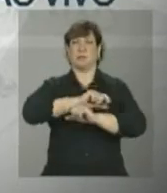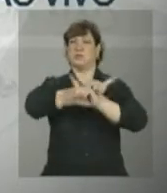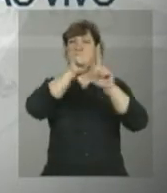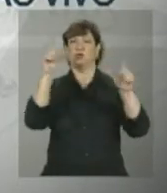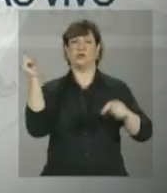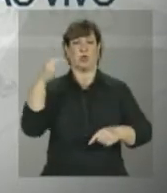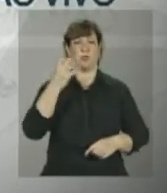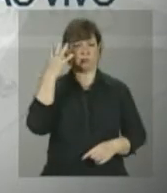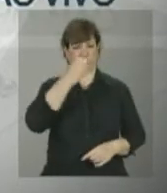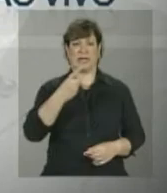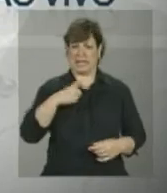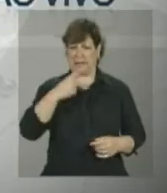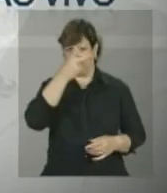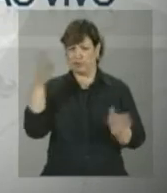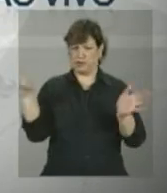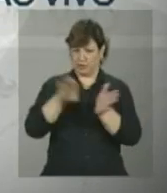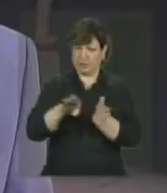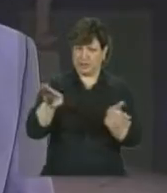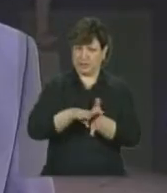Janeiro. Já tem gente chegando?